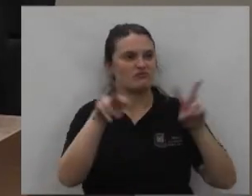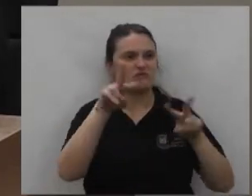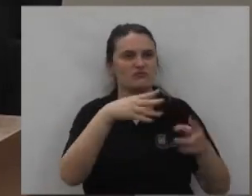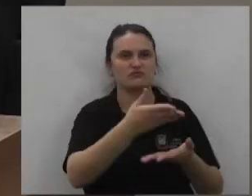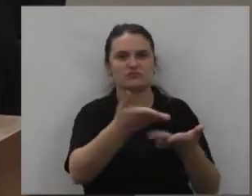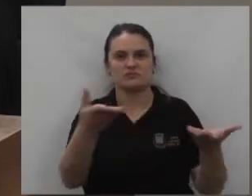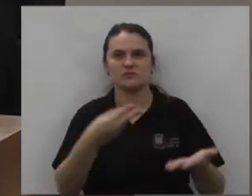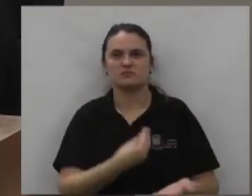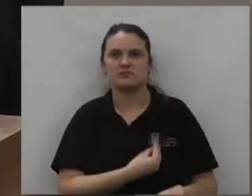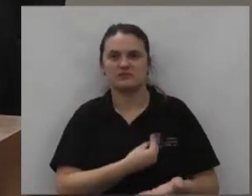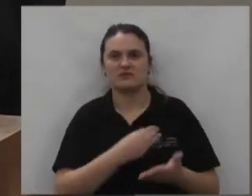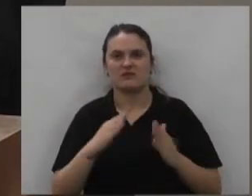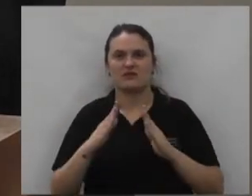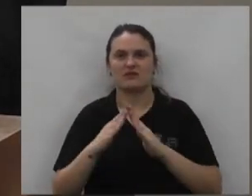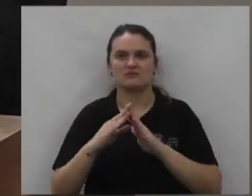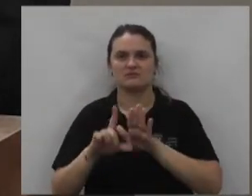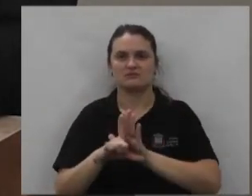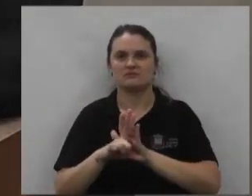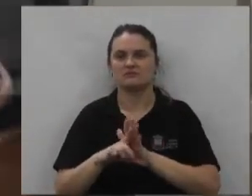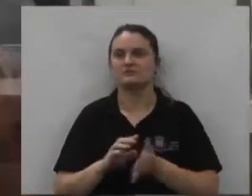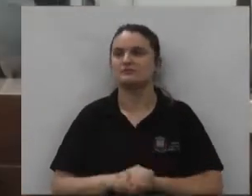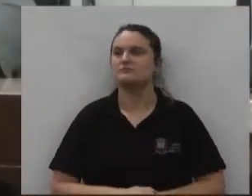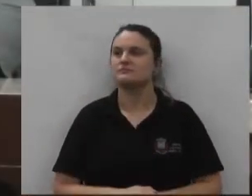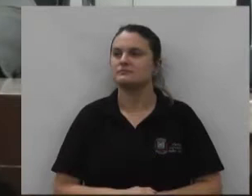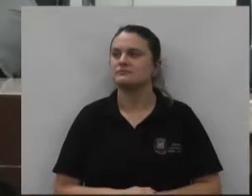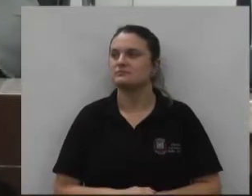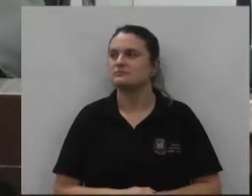aqui é um orgulho pertencer a essa casa de lei muito obrigado